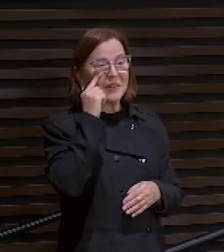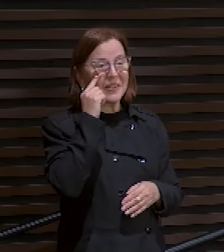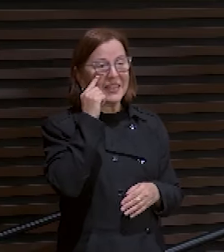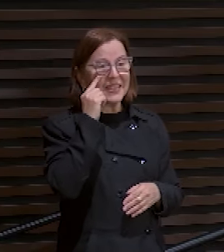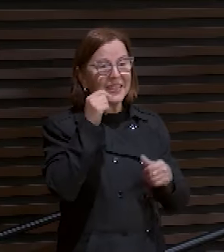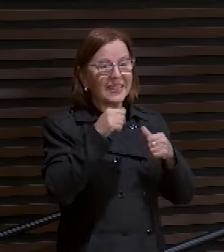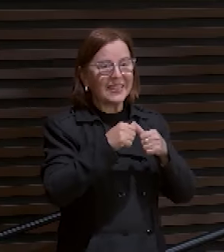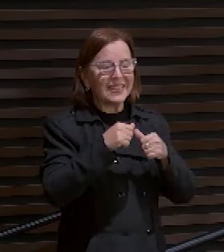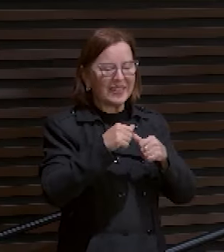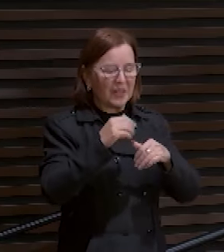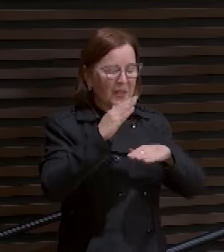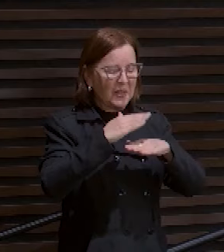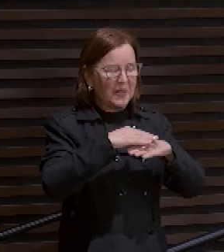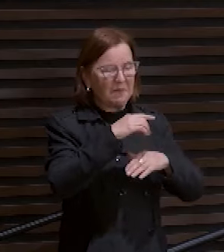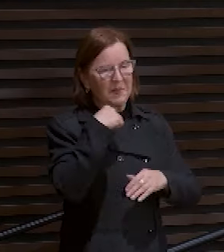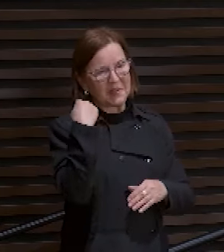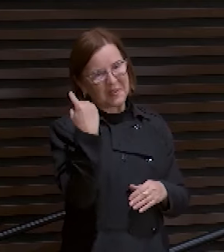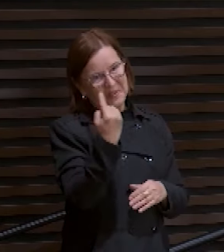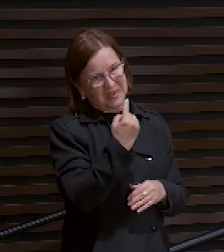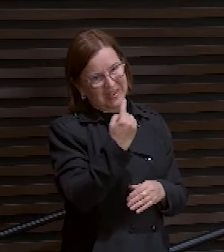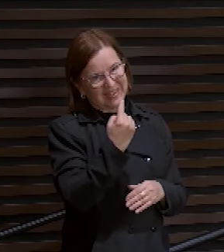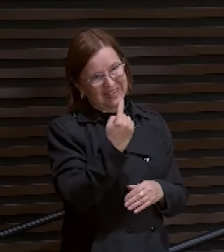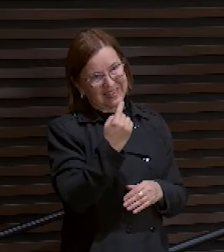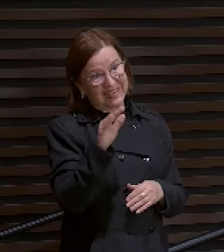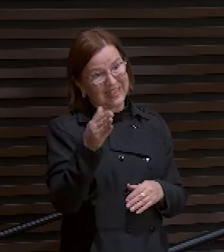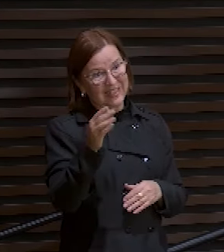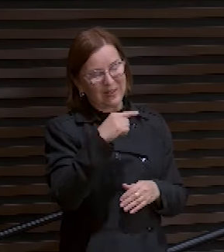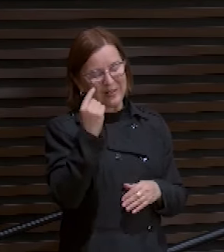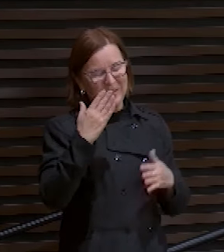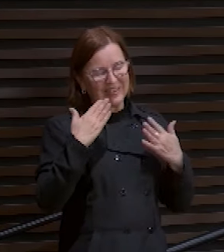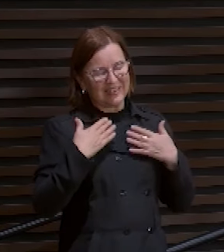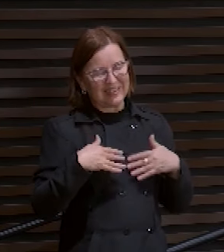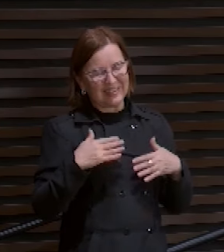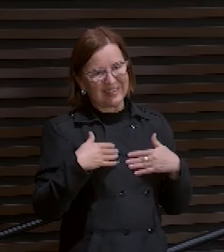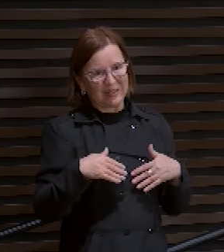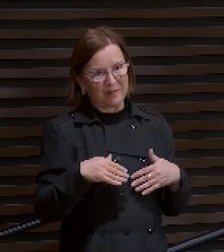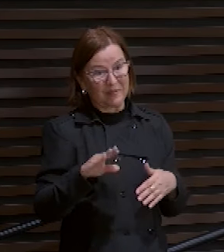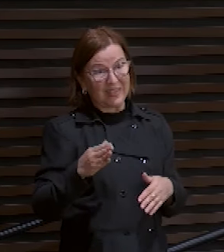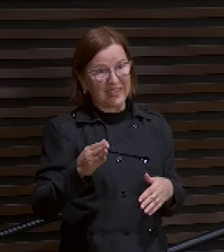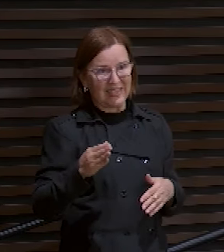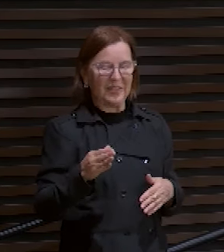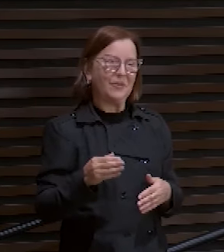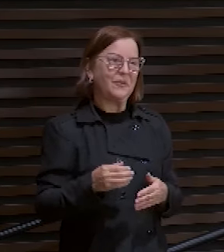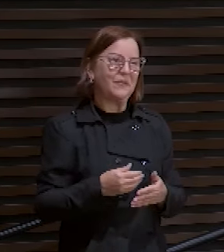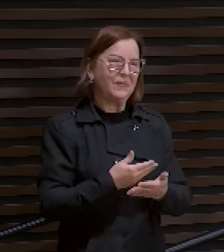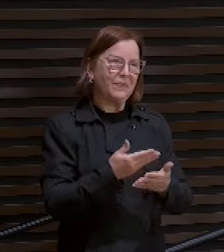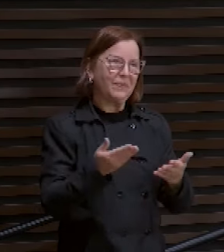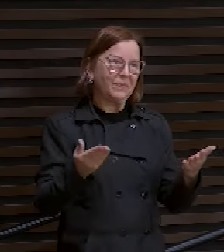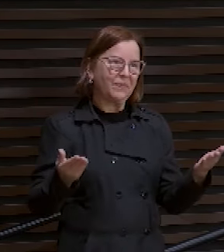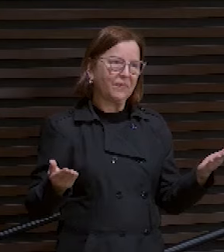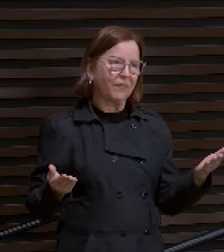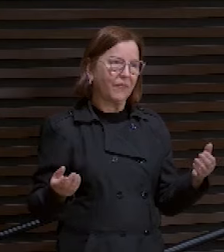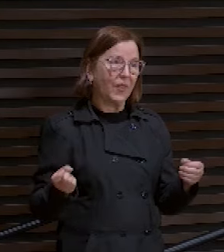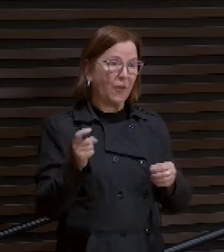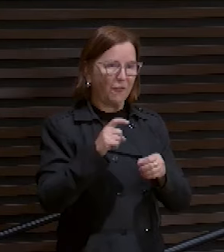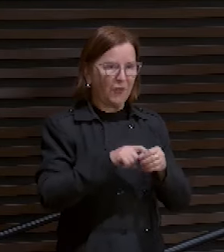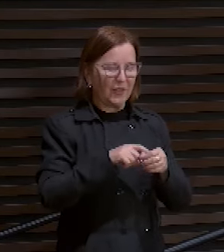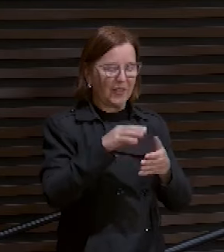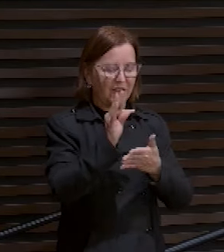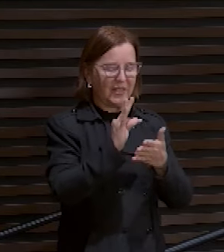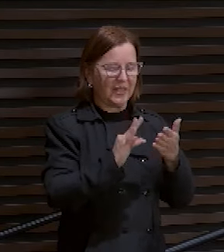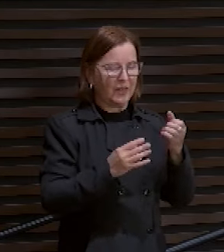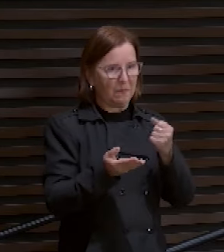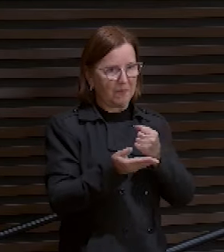Sobre nós. E aí a gente descansa. Então, meus queridos, voltando para o nosso texto